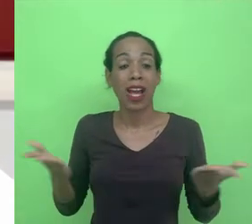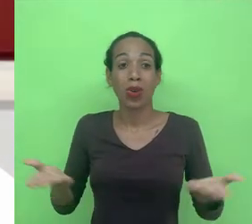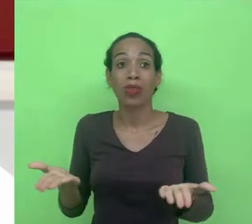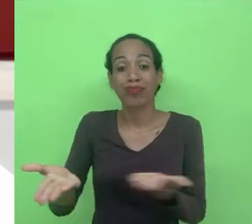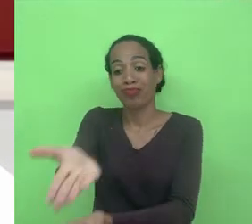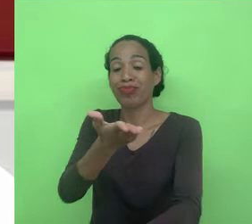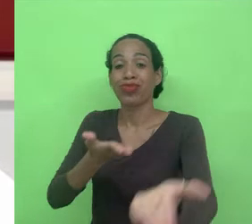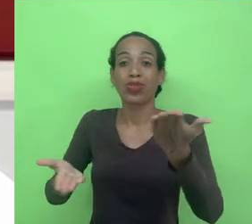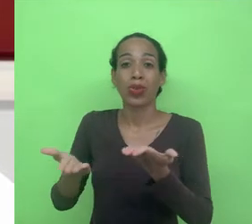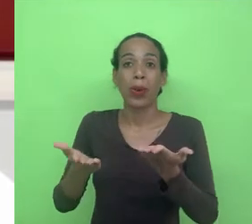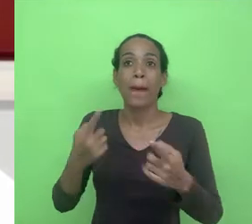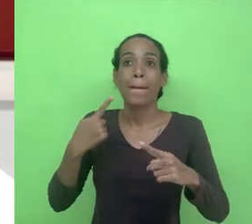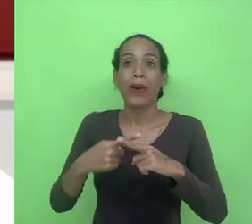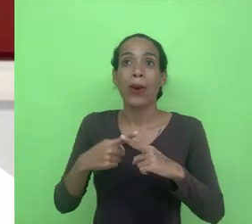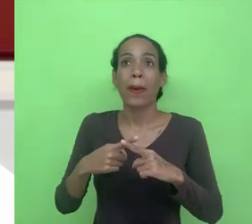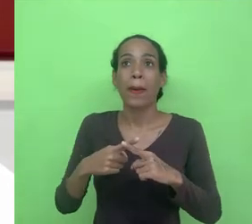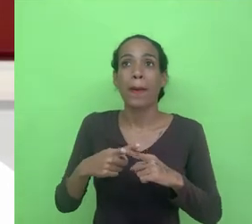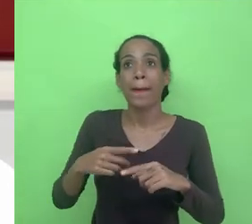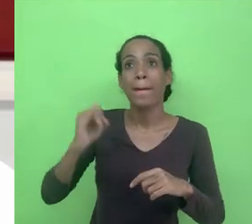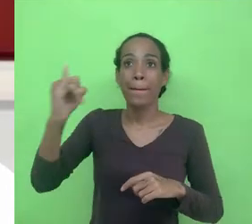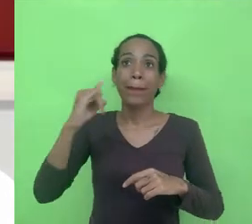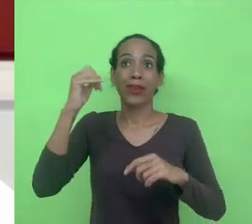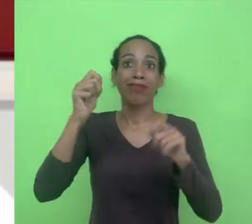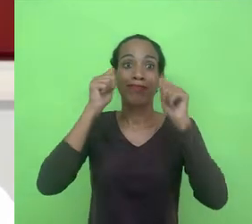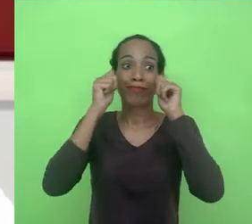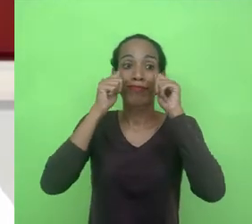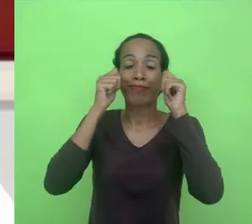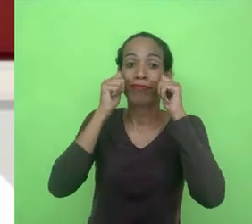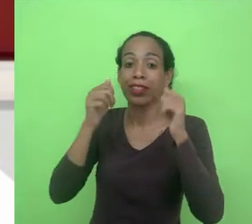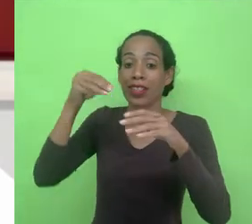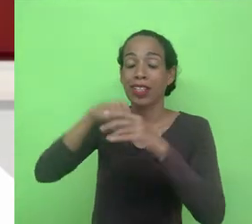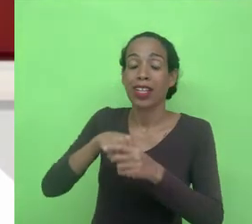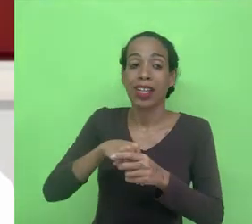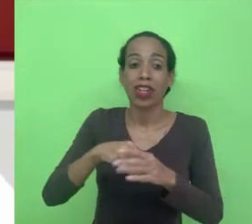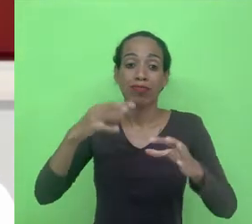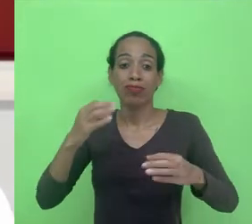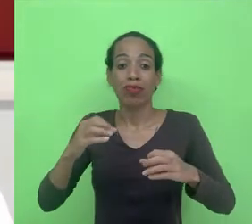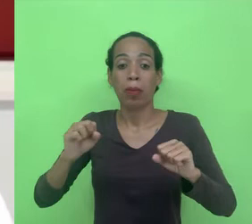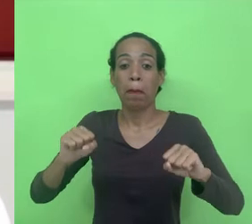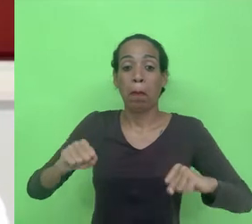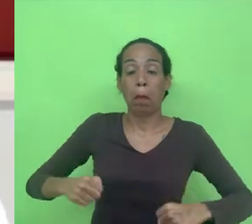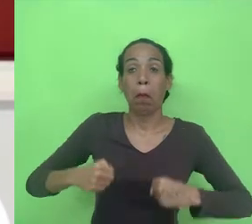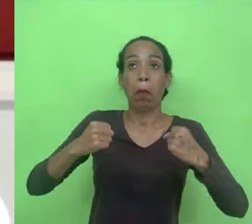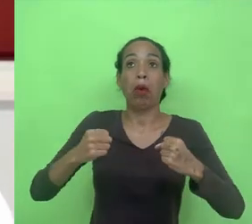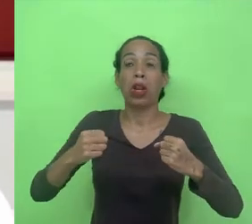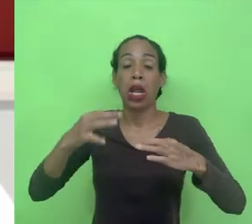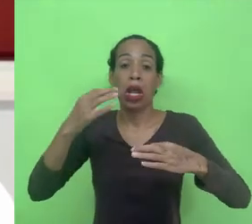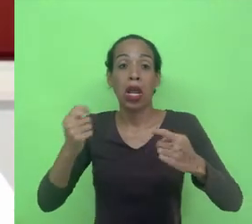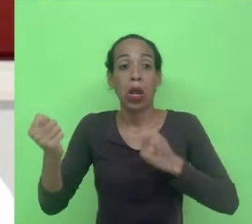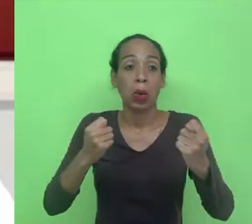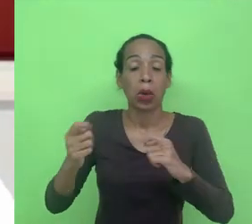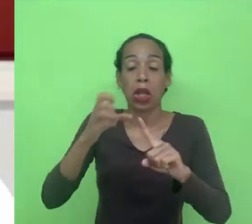principais atores os grandes detentores de poder seja econômico seja social